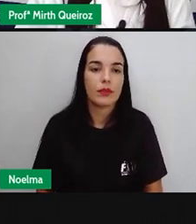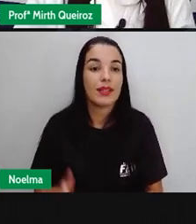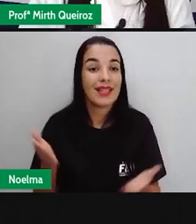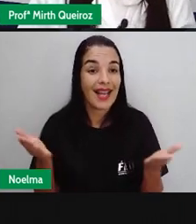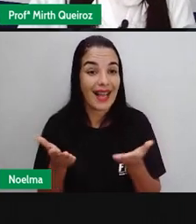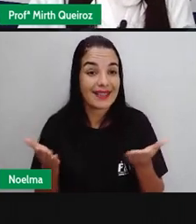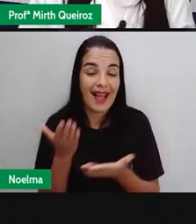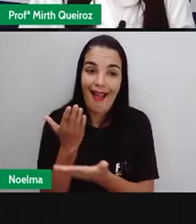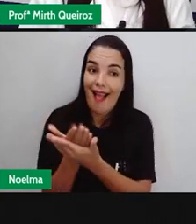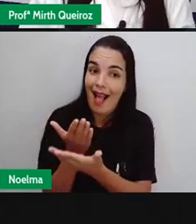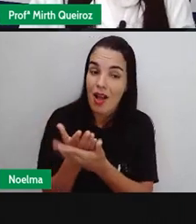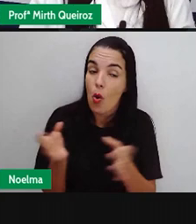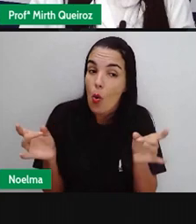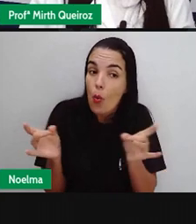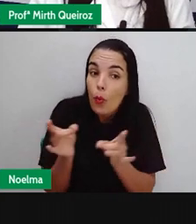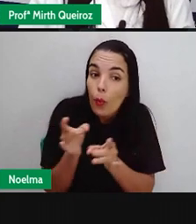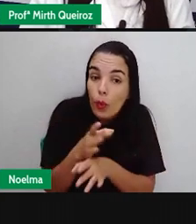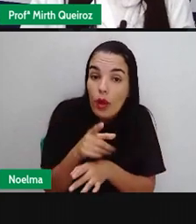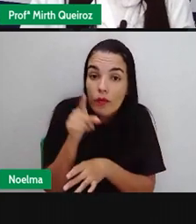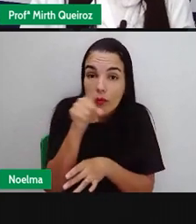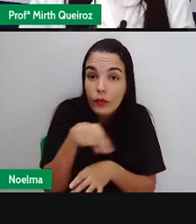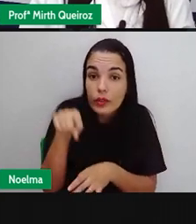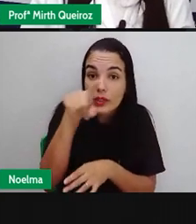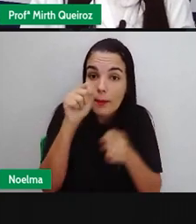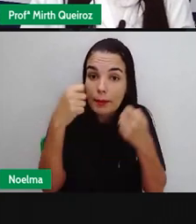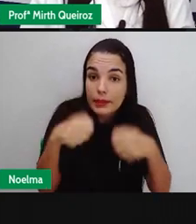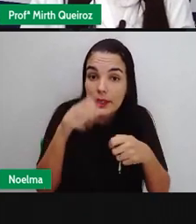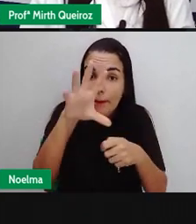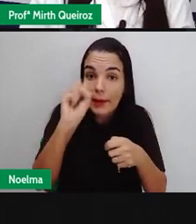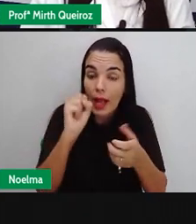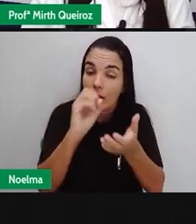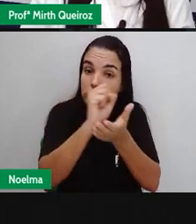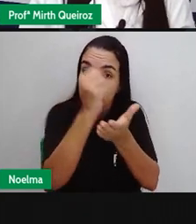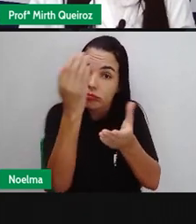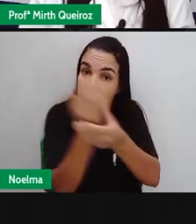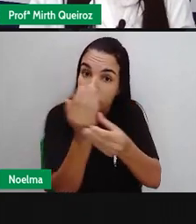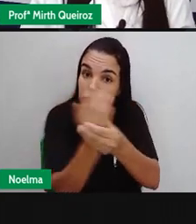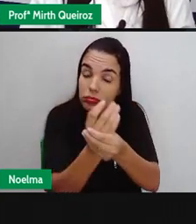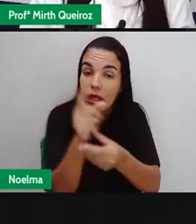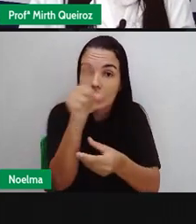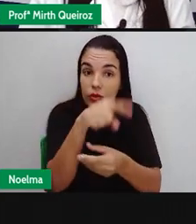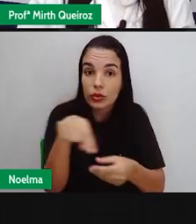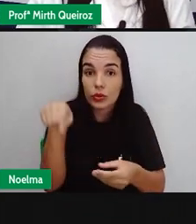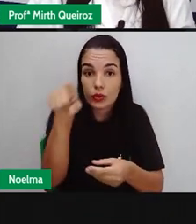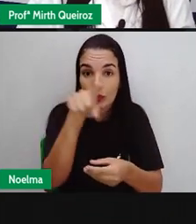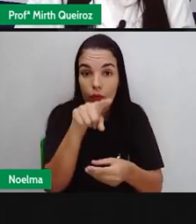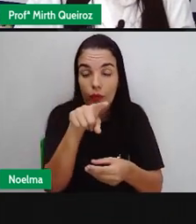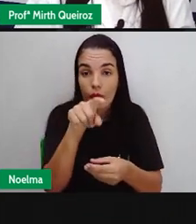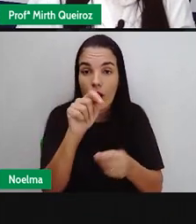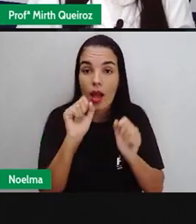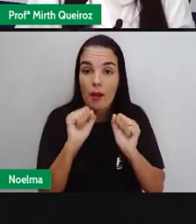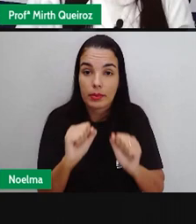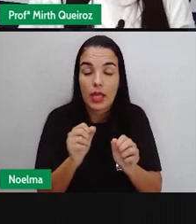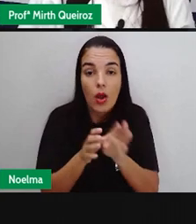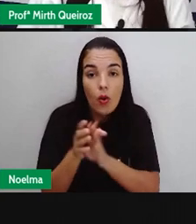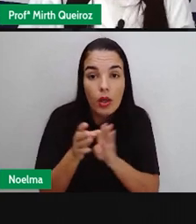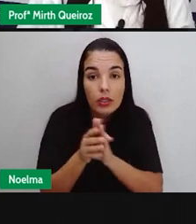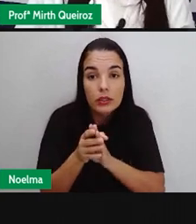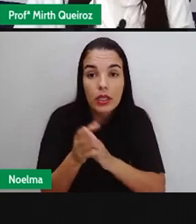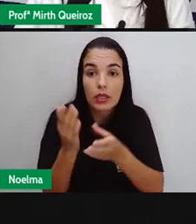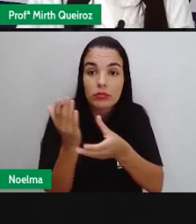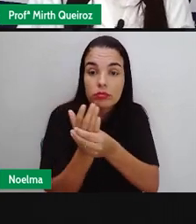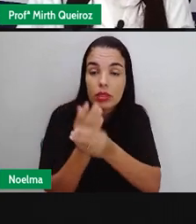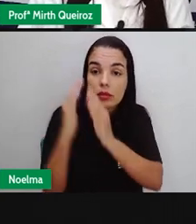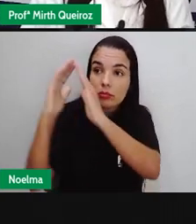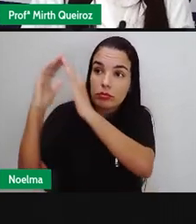A nossa aula se encerra por aqui. Vocês vão pegar o bloco de atividades de vocês, o bloco de orientações que estão aí